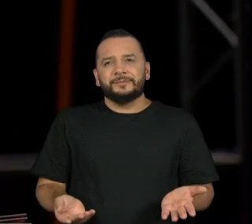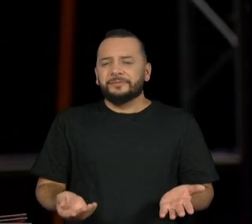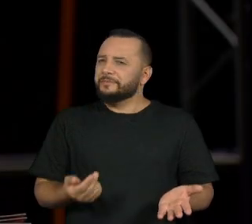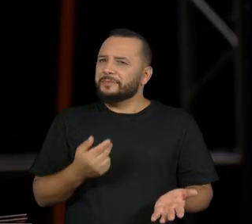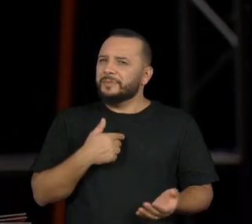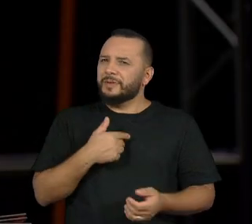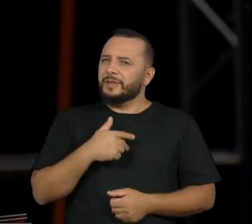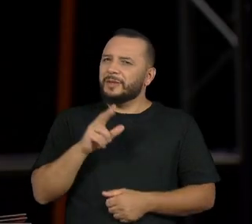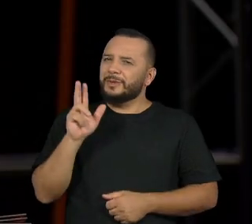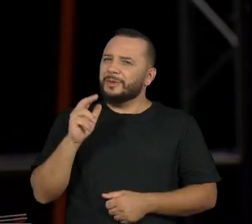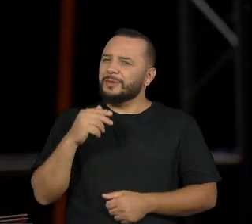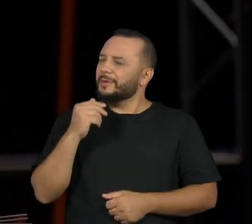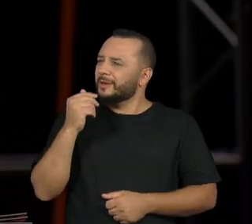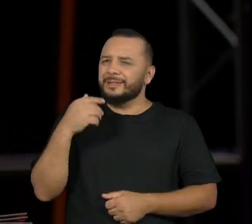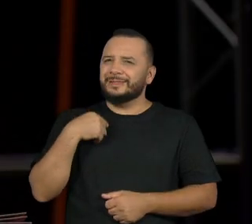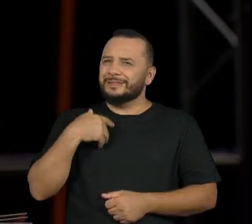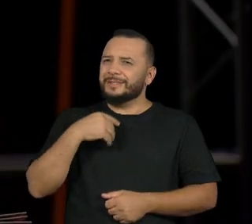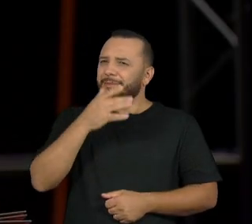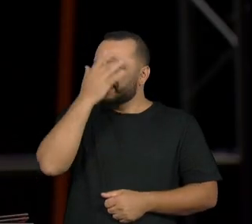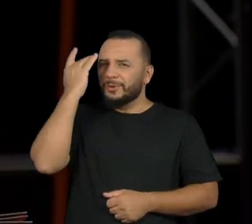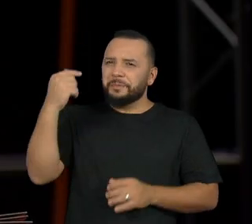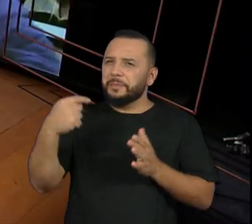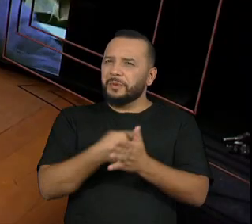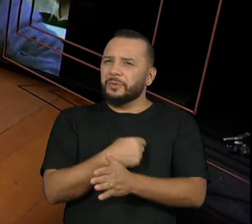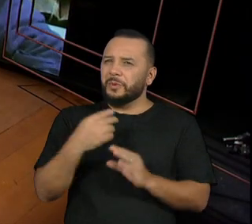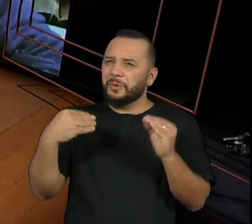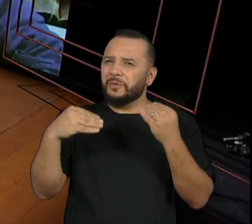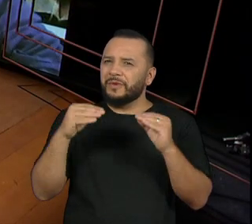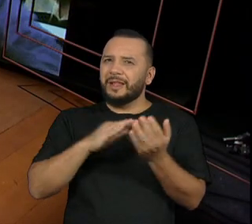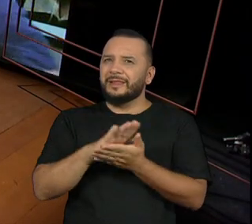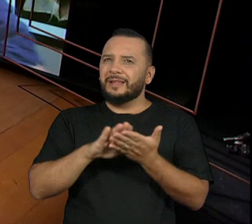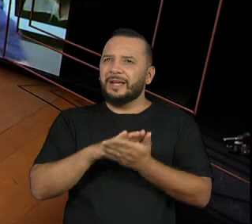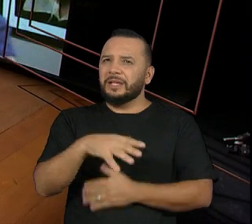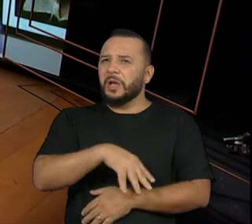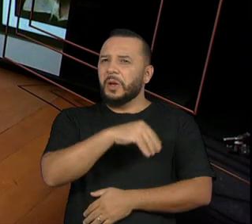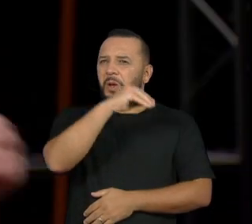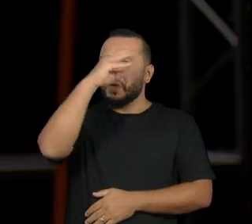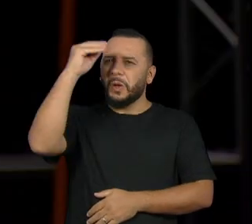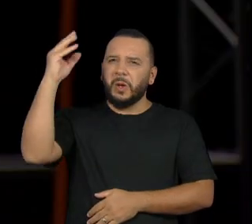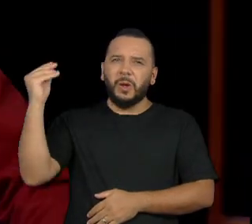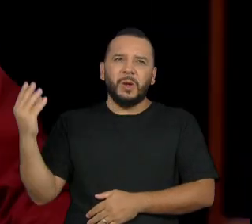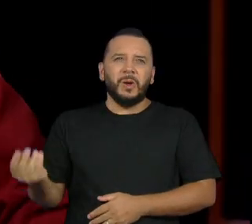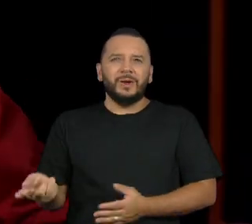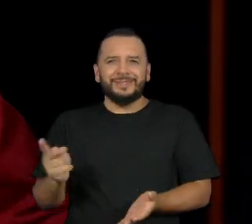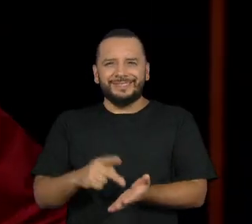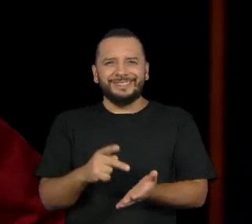nunca mais tinha ouvido falar nisso. Acho que... Coloca no currículo isso. sei.